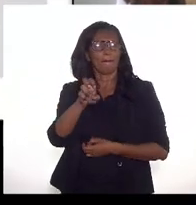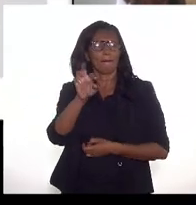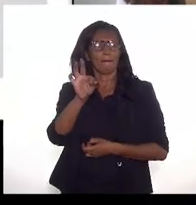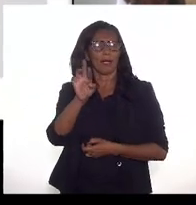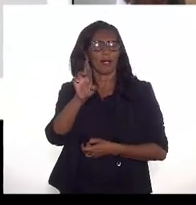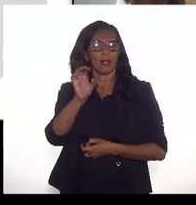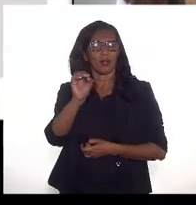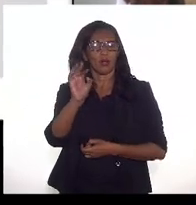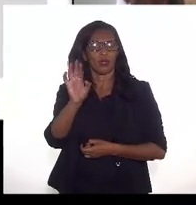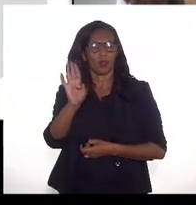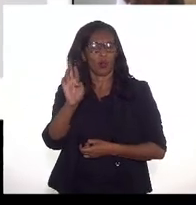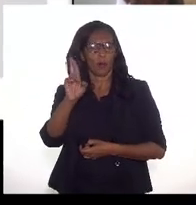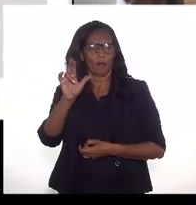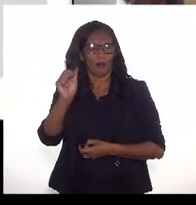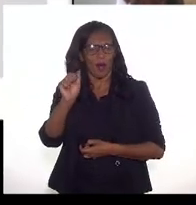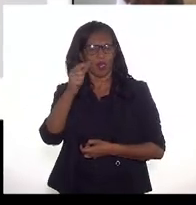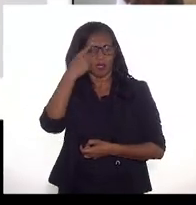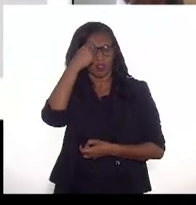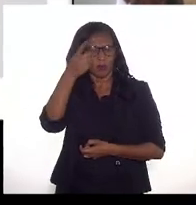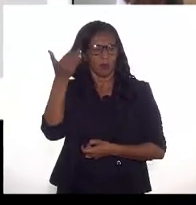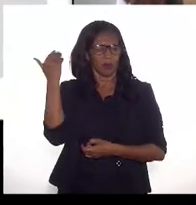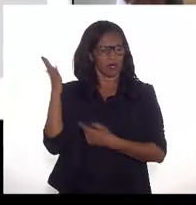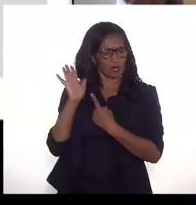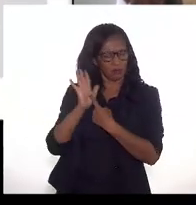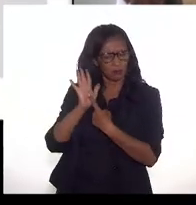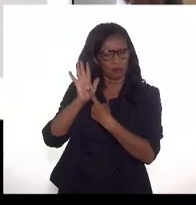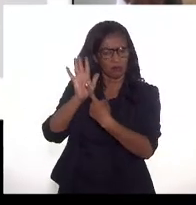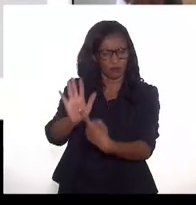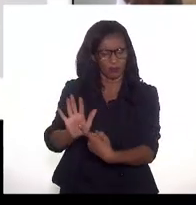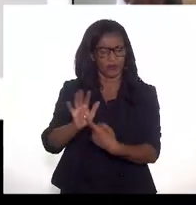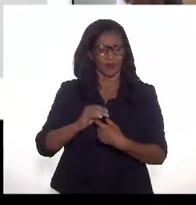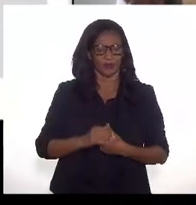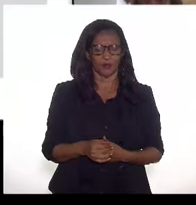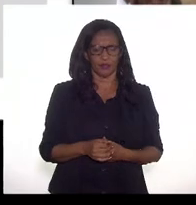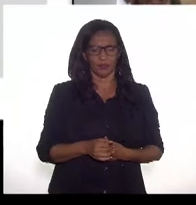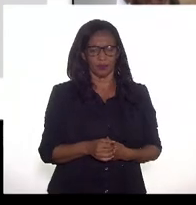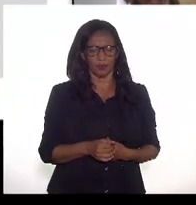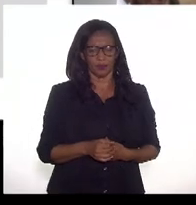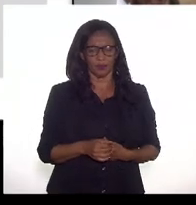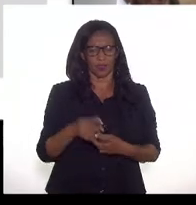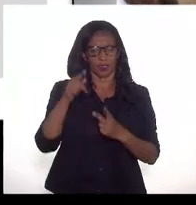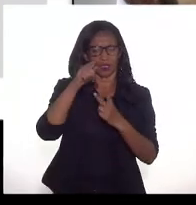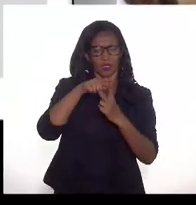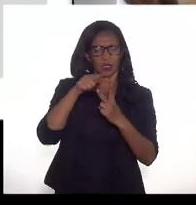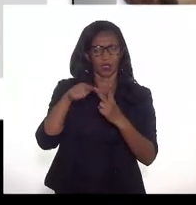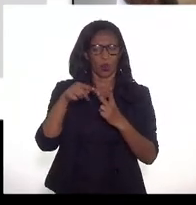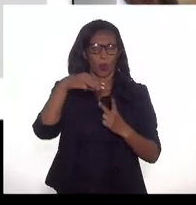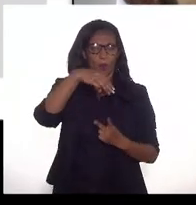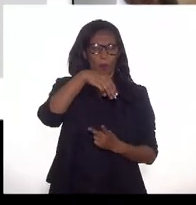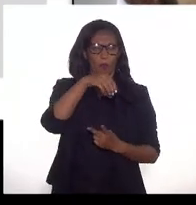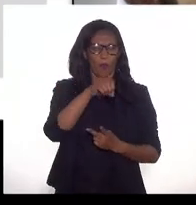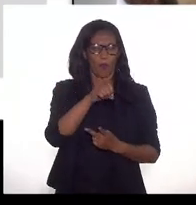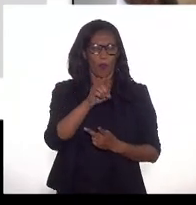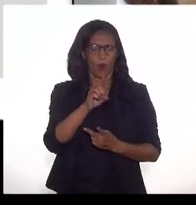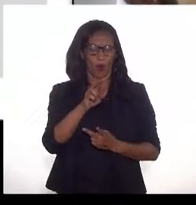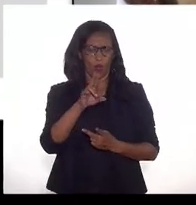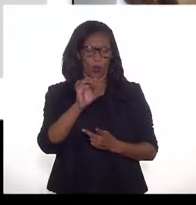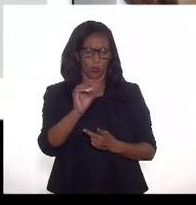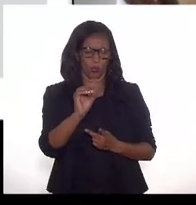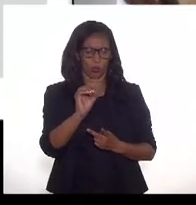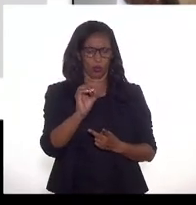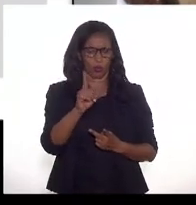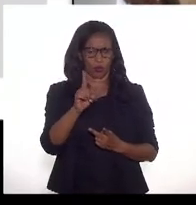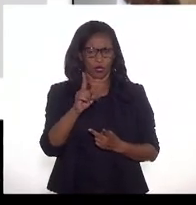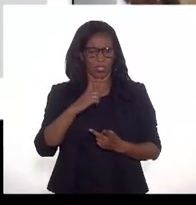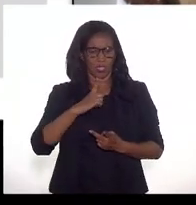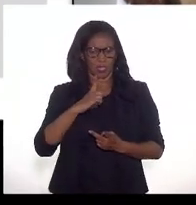A UPGN, o módulo 1, ela tem dois módulos, tem dois módulos, o módulo 1, ele tem a partida